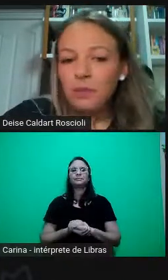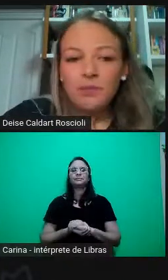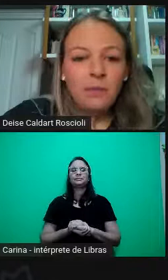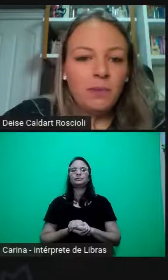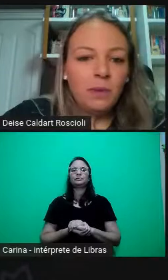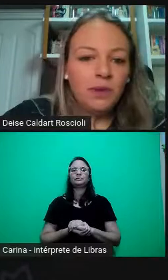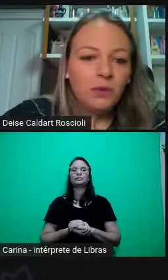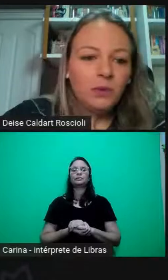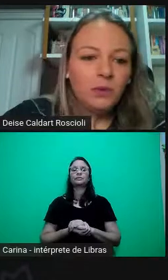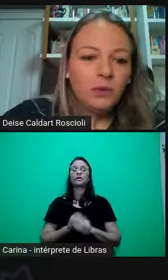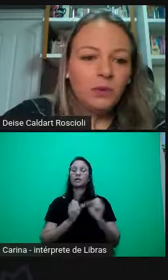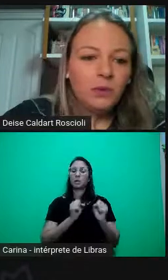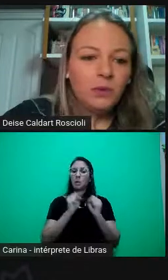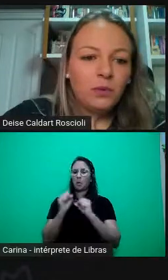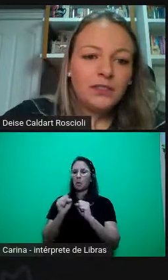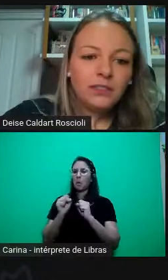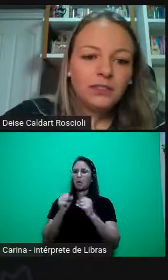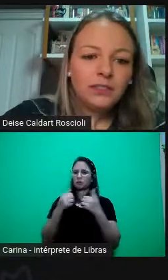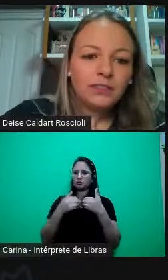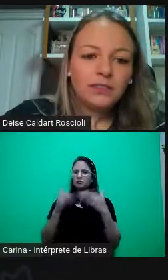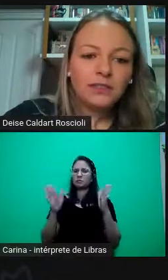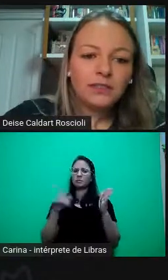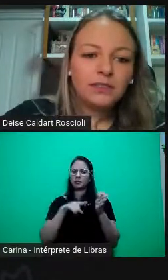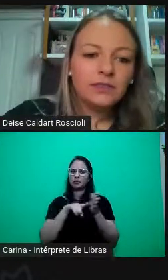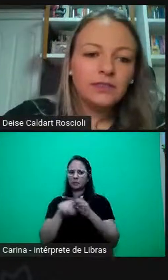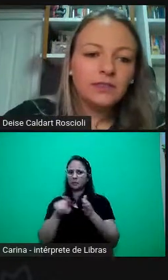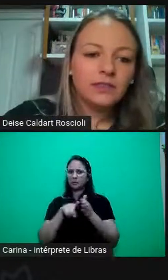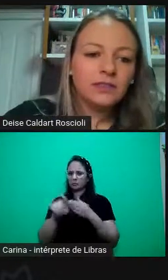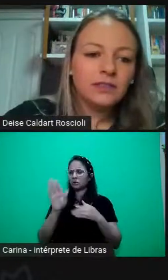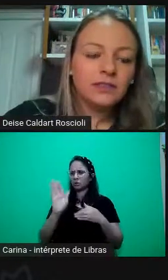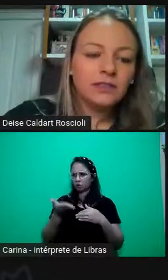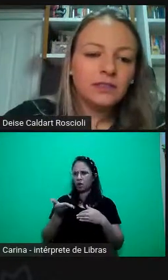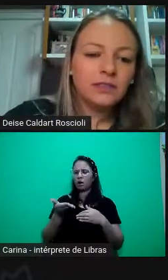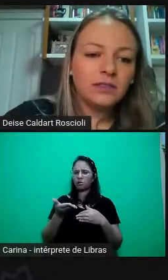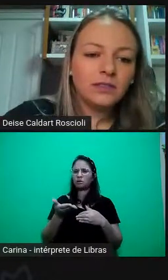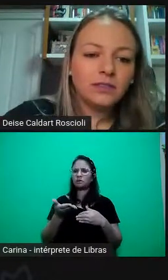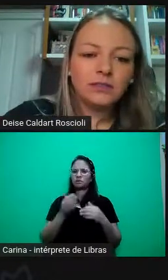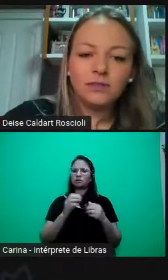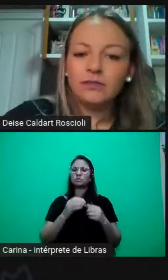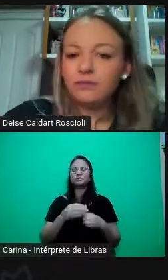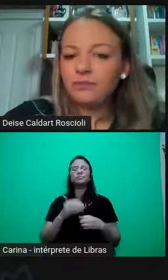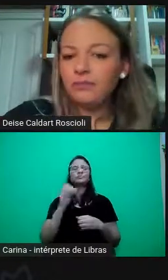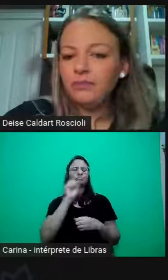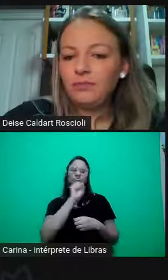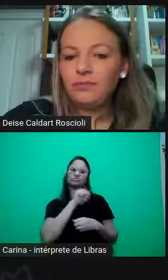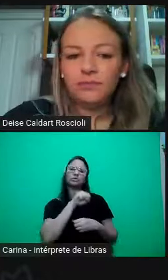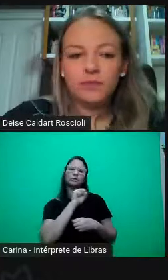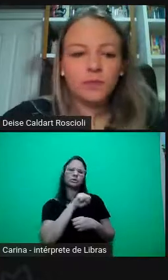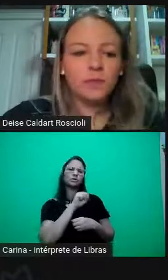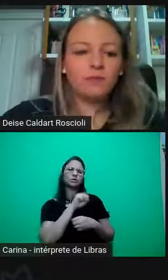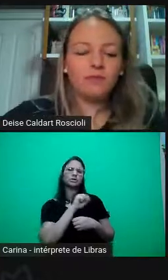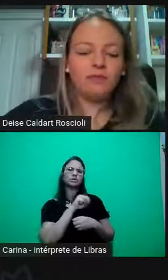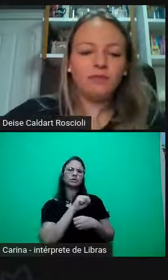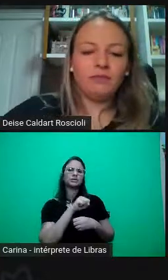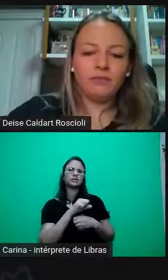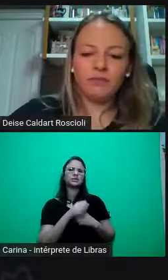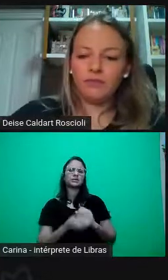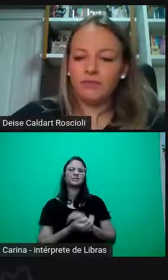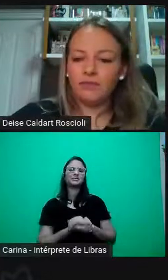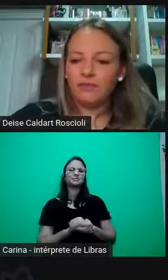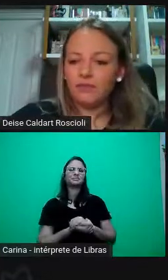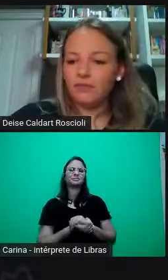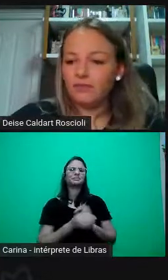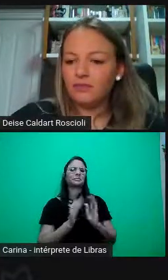Podemos abrir para perguntas, Kátia? Com certeza. Ao longo, assim, pessoal, por favor,